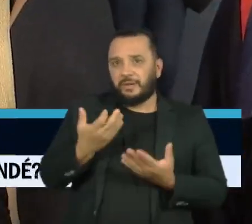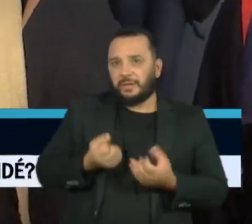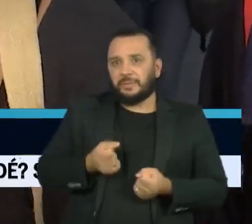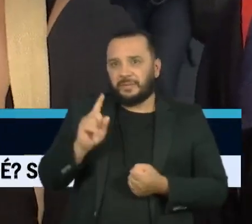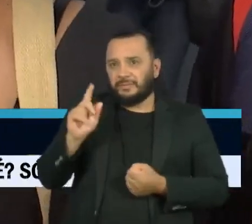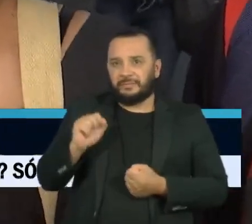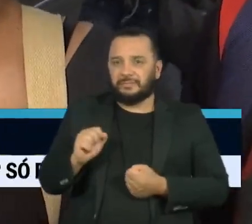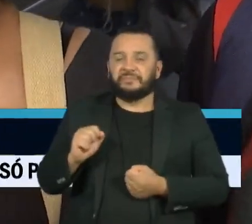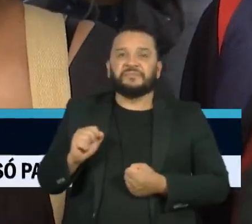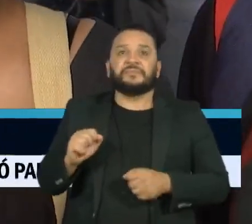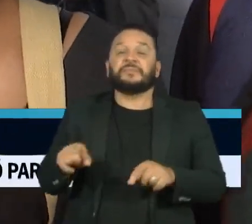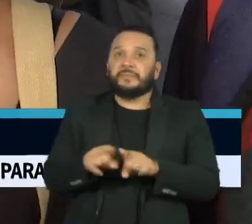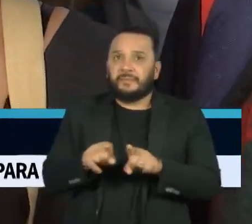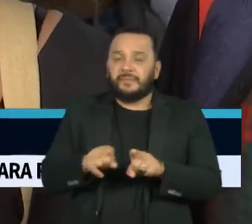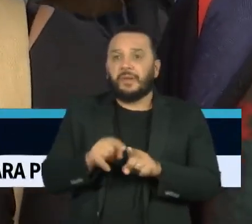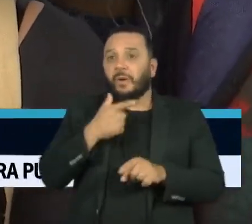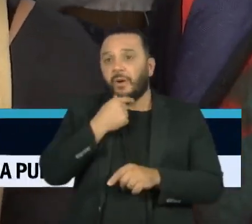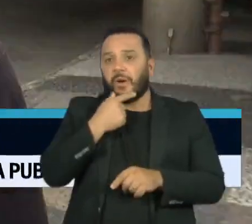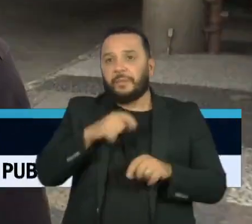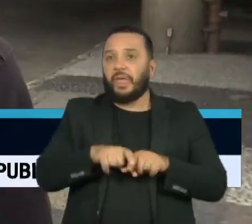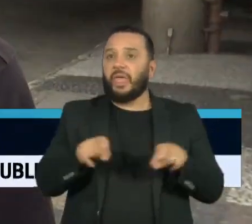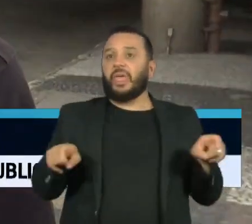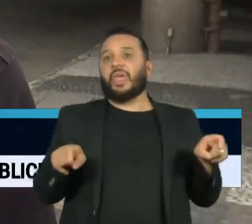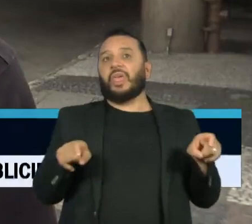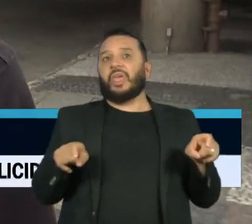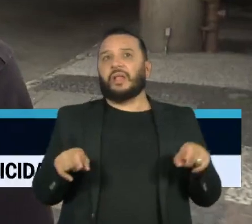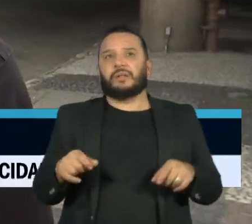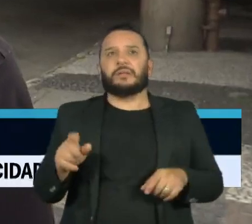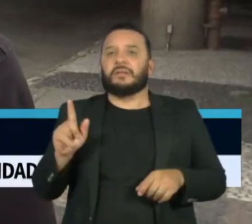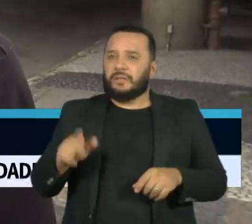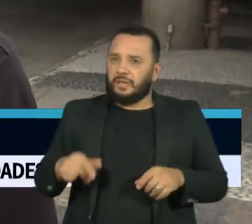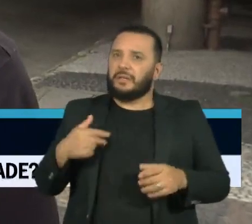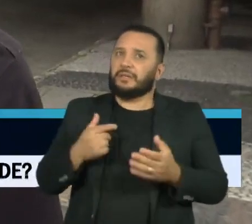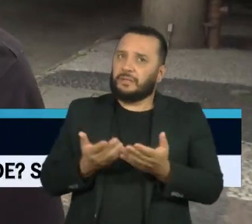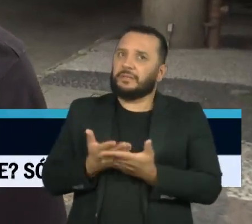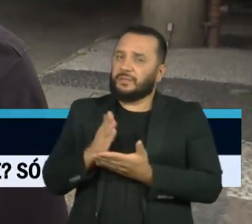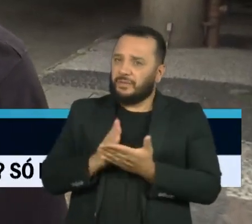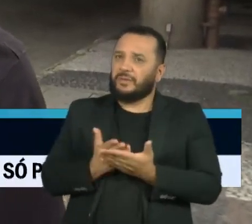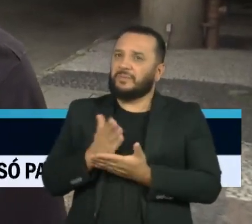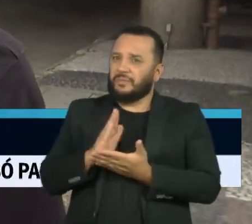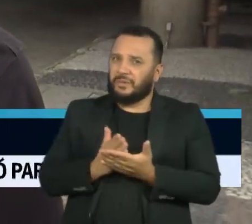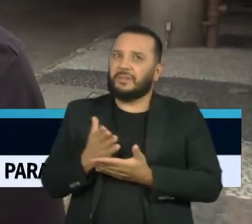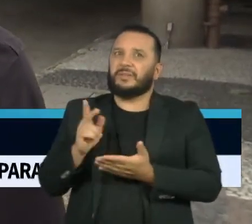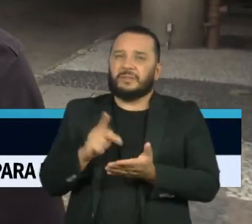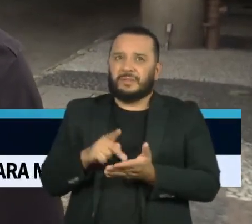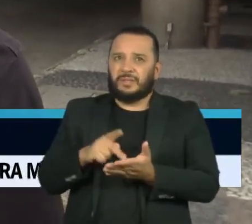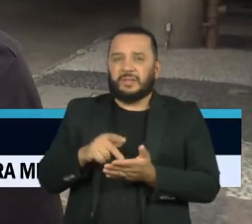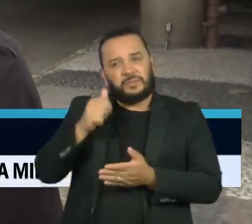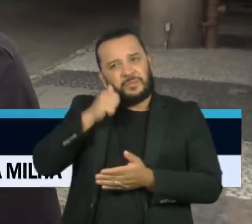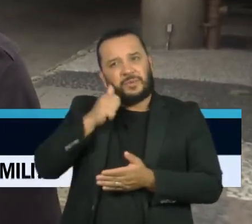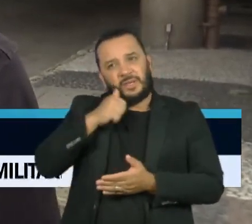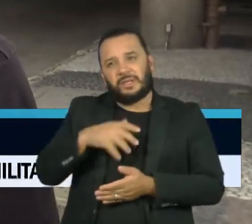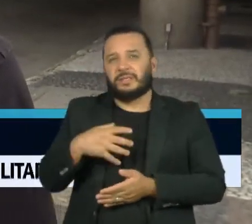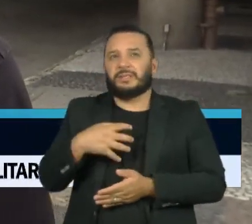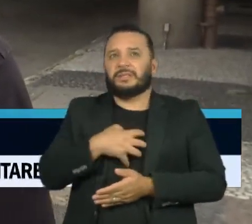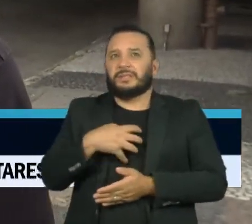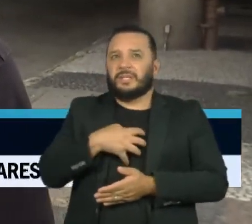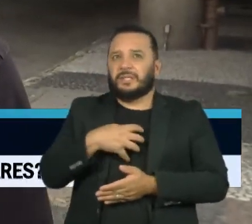colhidinha, e ele ocupando dois, três lugares. Bem desconfortável e as mulheres se sentem